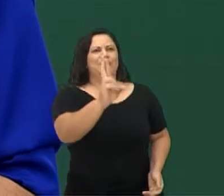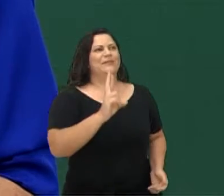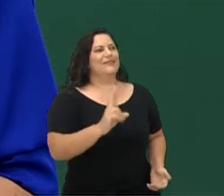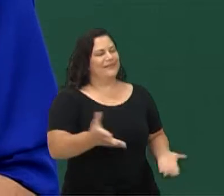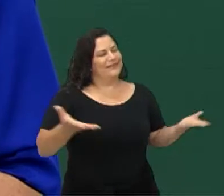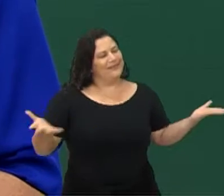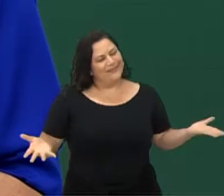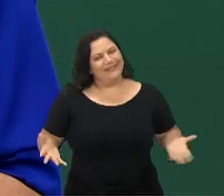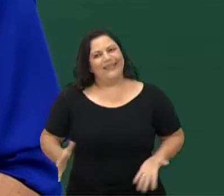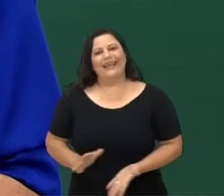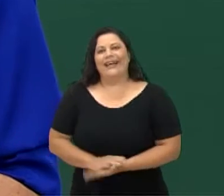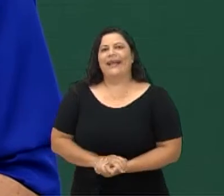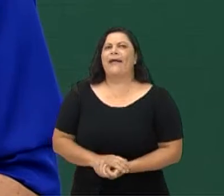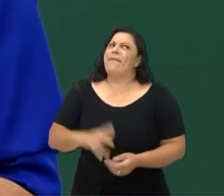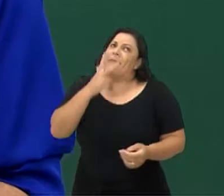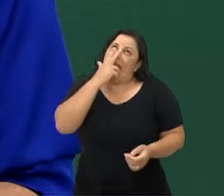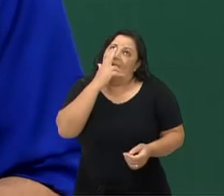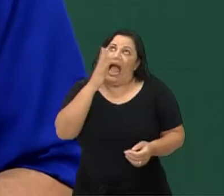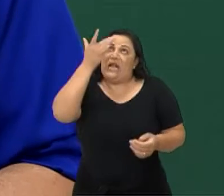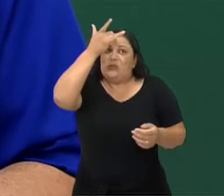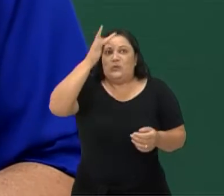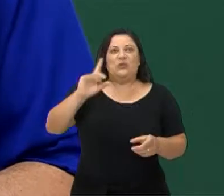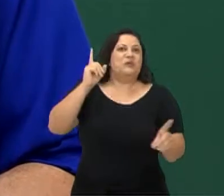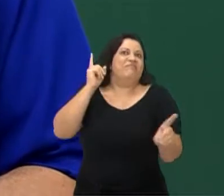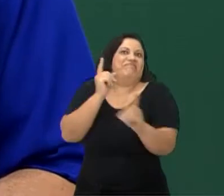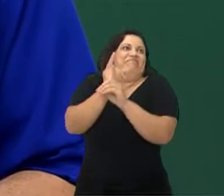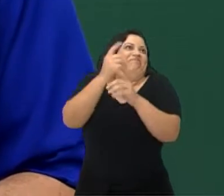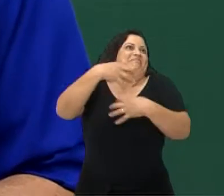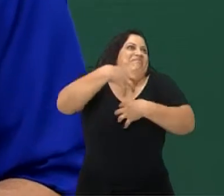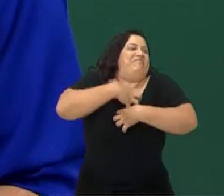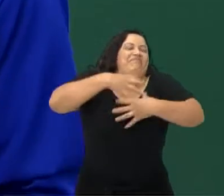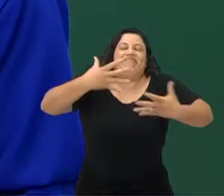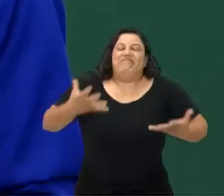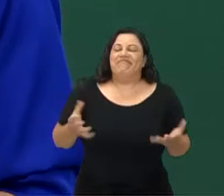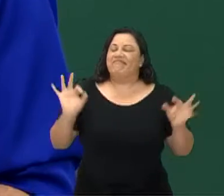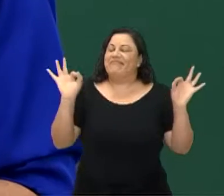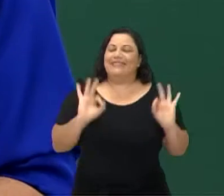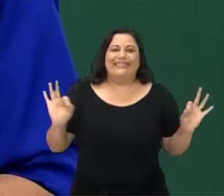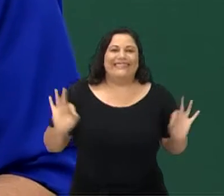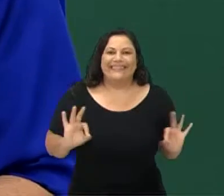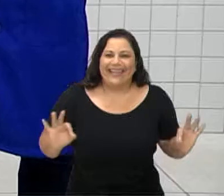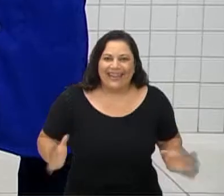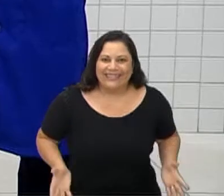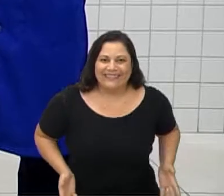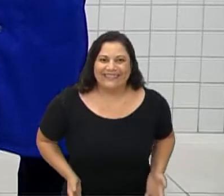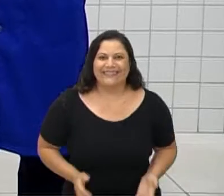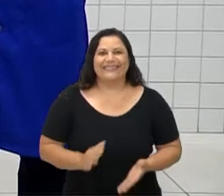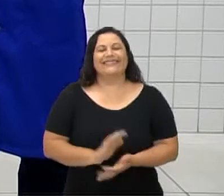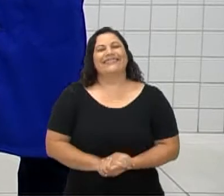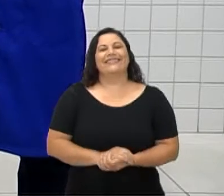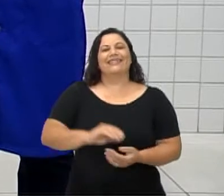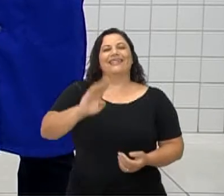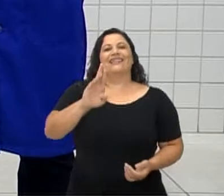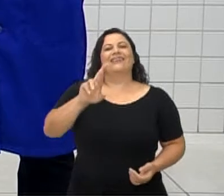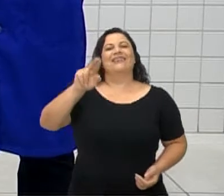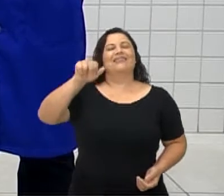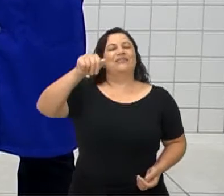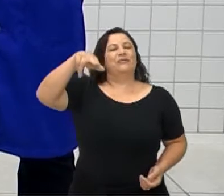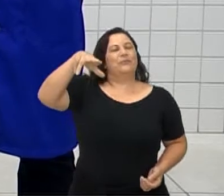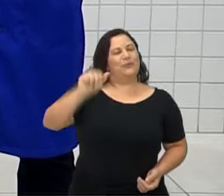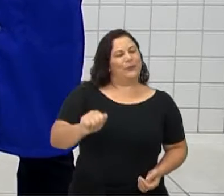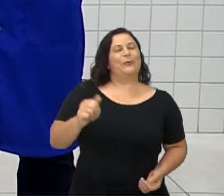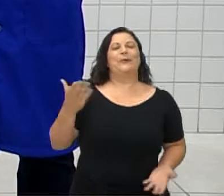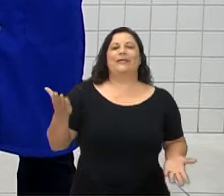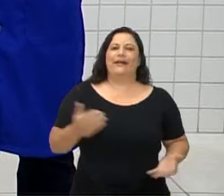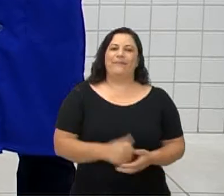isso, tá? Acho que ainda não encontrei o meu estilo favorito de dança, tá bom? A Bruna Maria estuda no Colégio